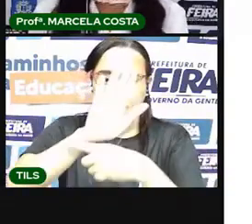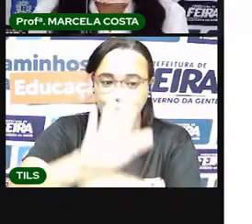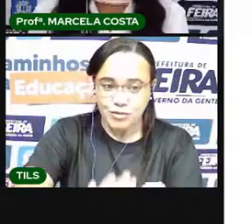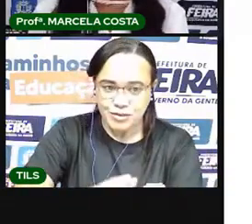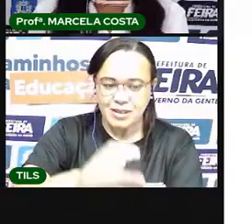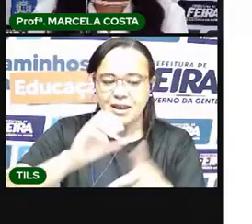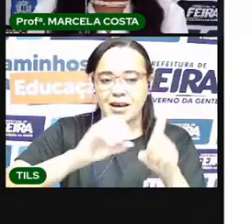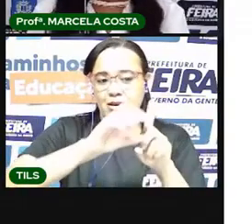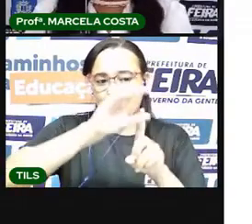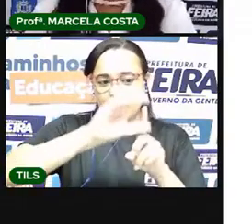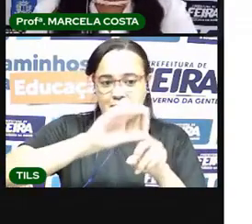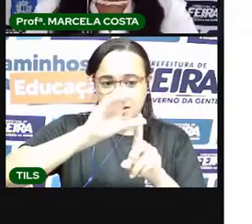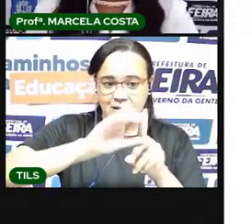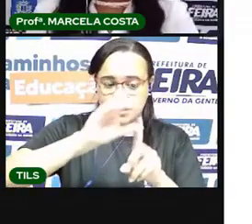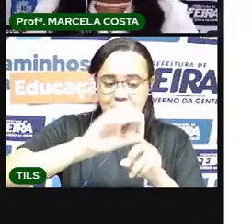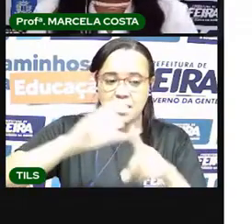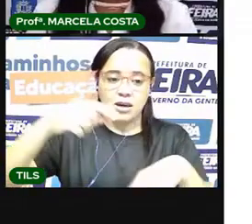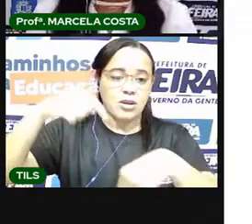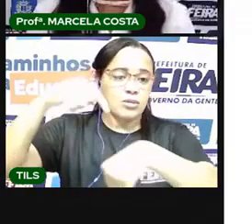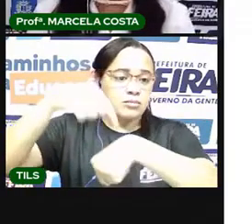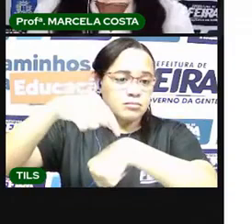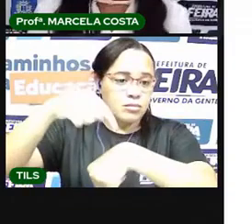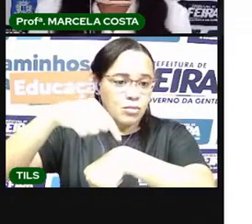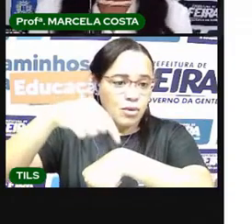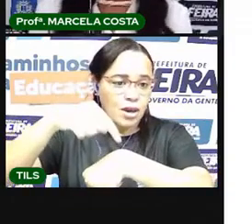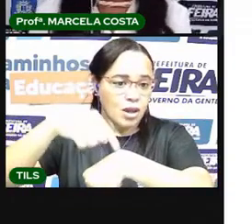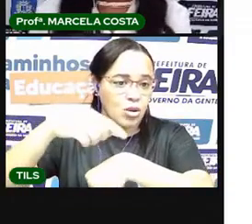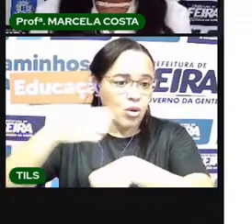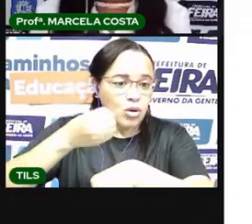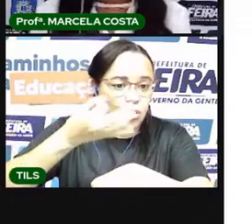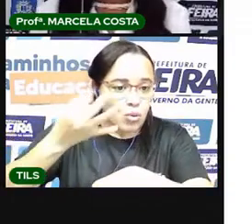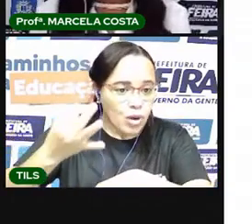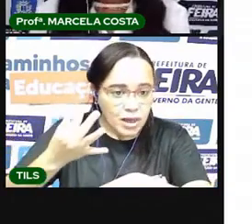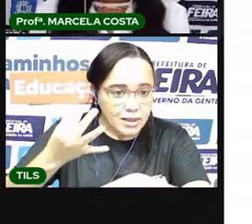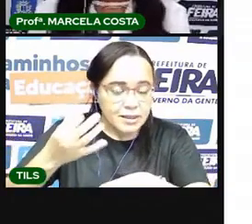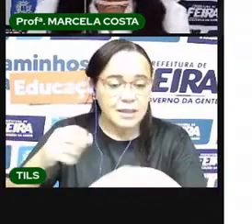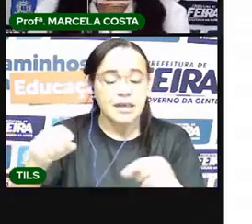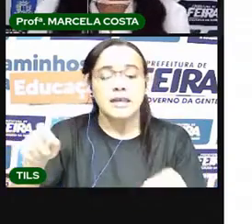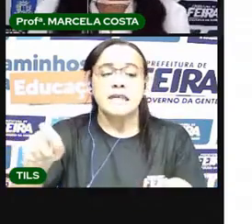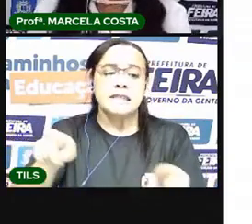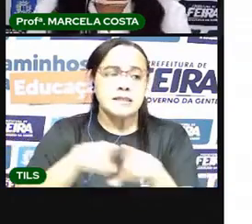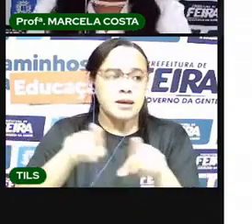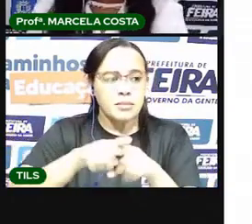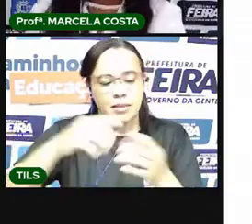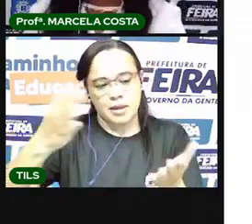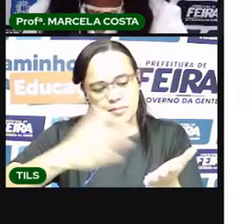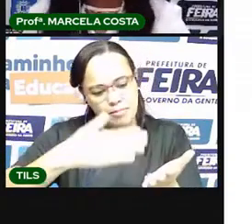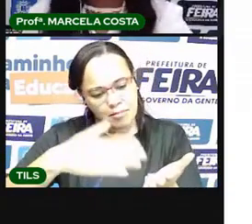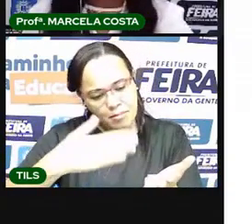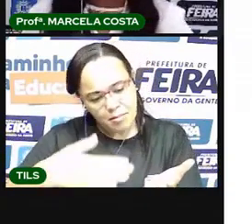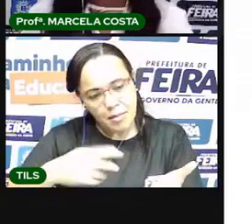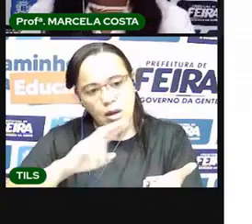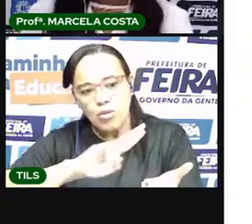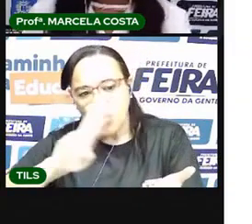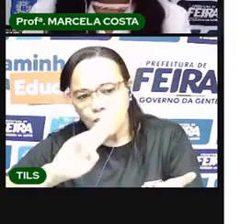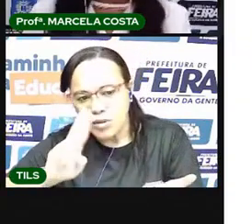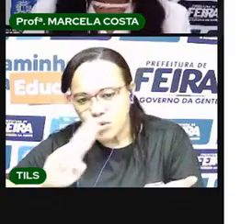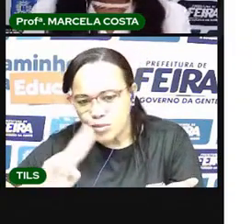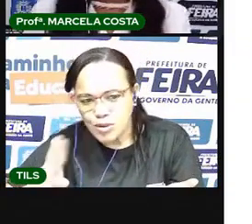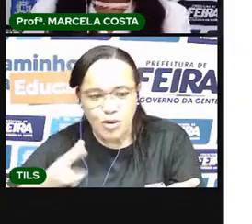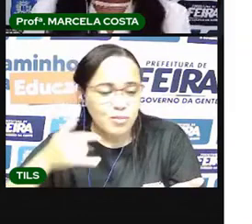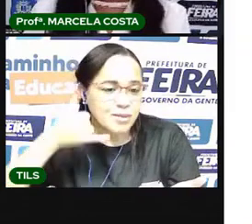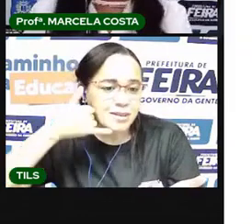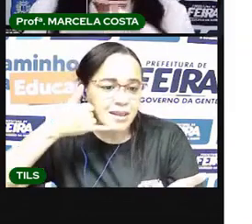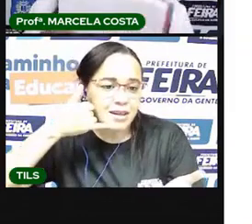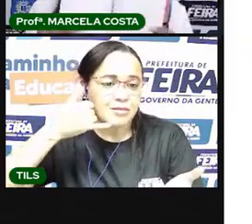o relógio que a gente conta as horas, a gente também usa a agenda, né? Olha a minha agenda aqui. Na